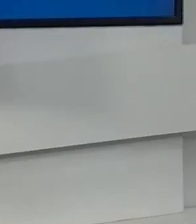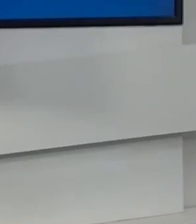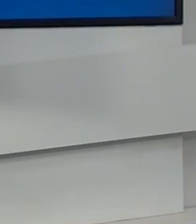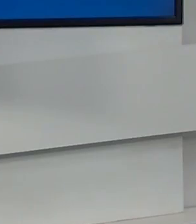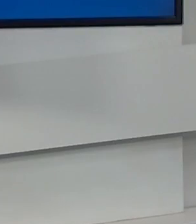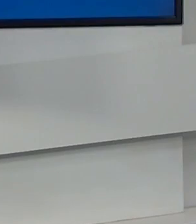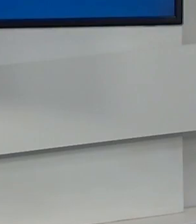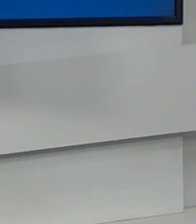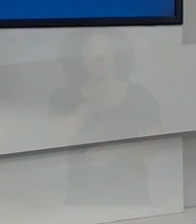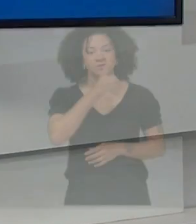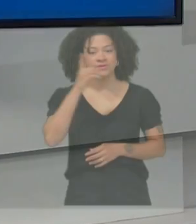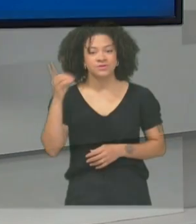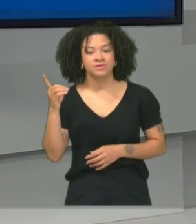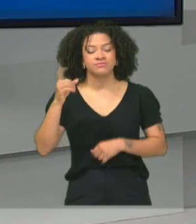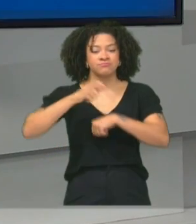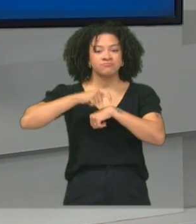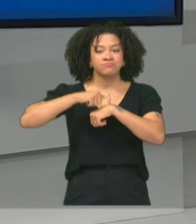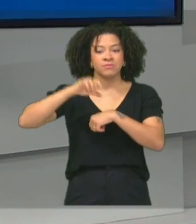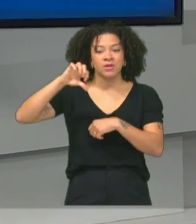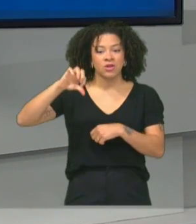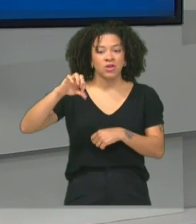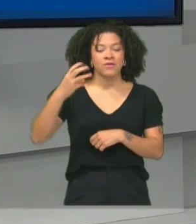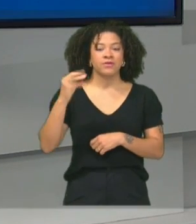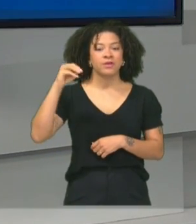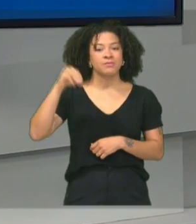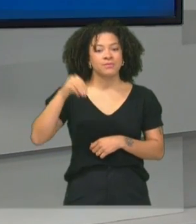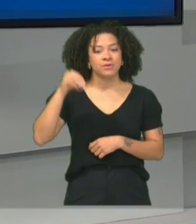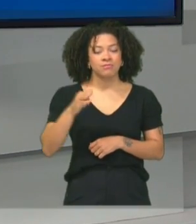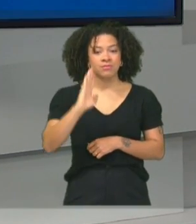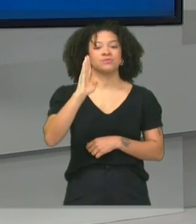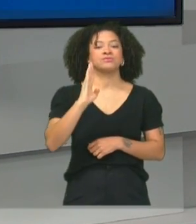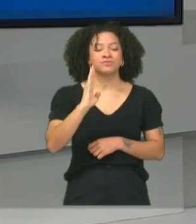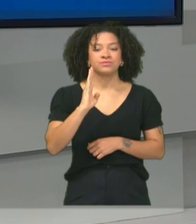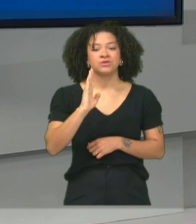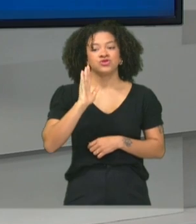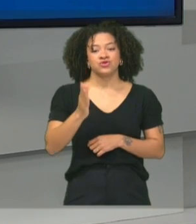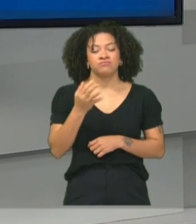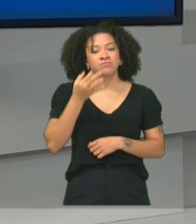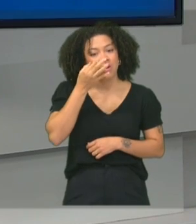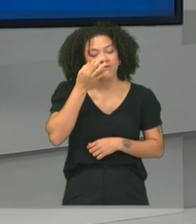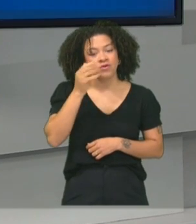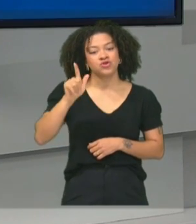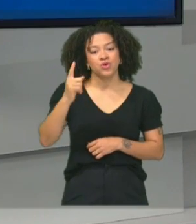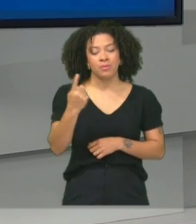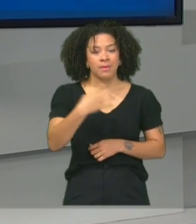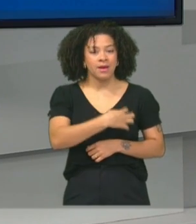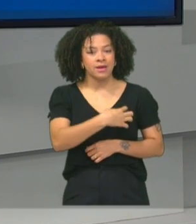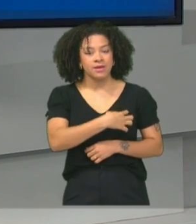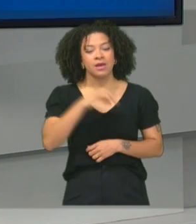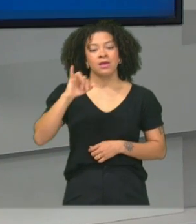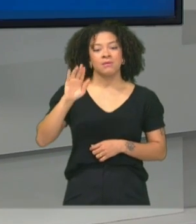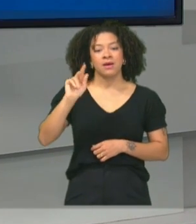Olá, bom dia. 9 horas e 30 minutos em ponto. Estamos ao vivo no G1 Bahia, no